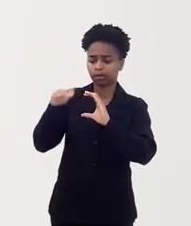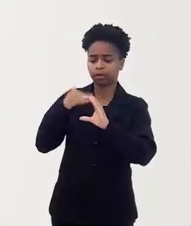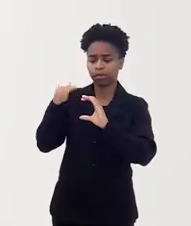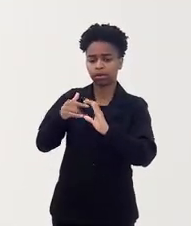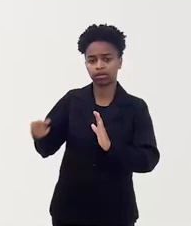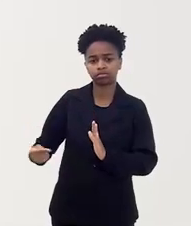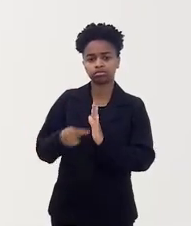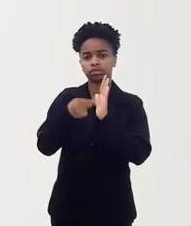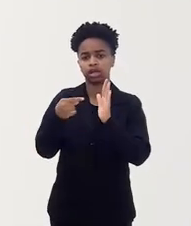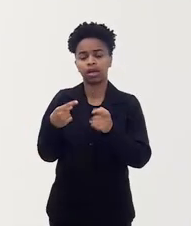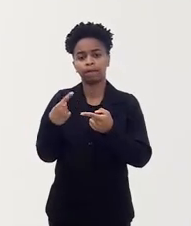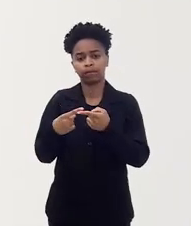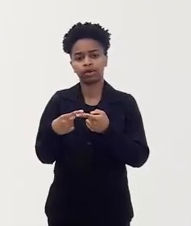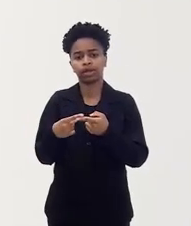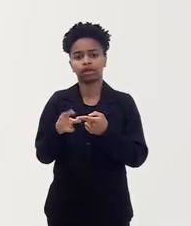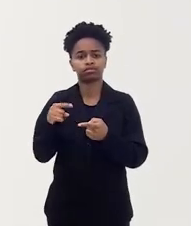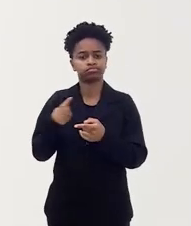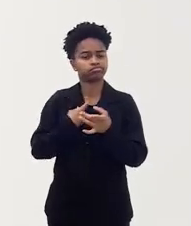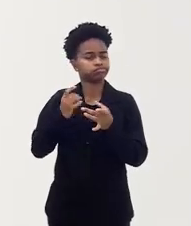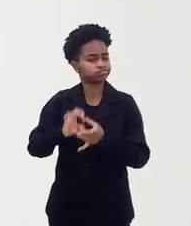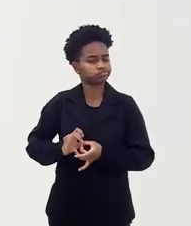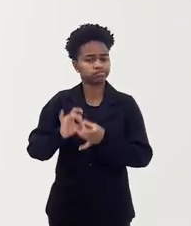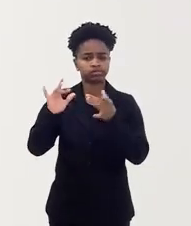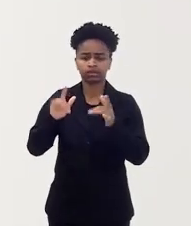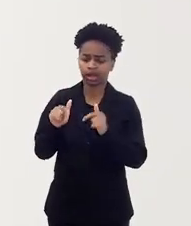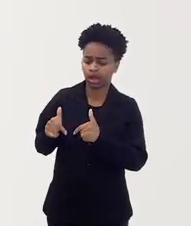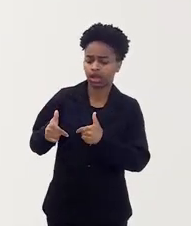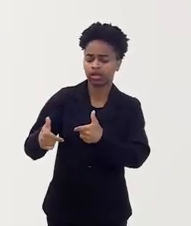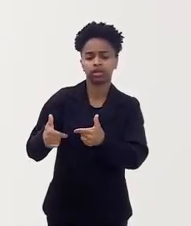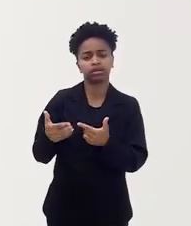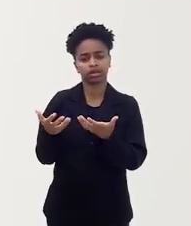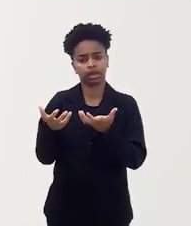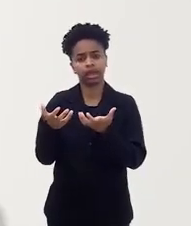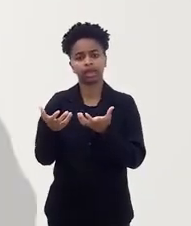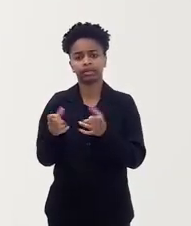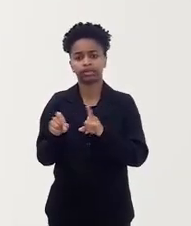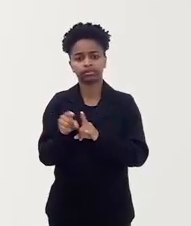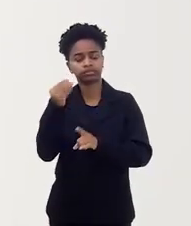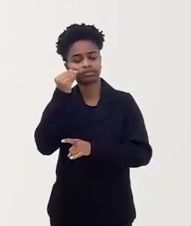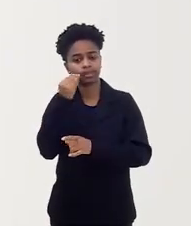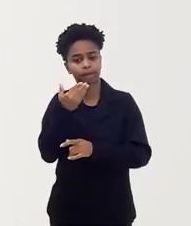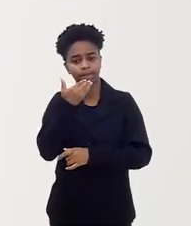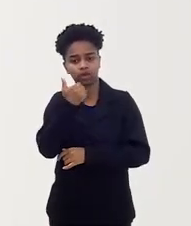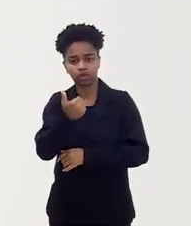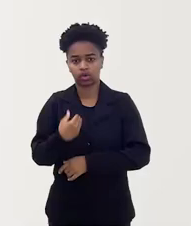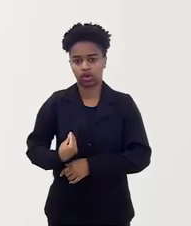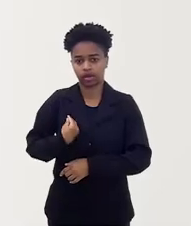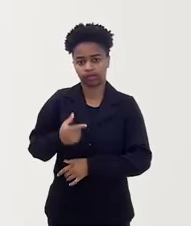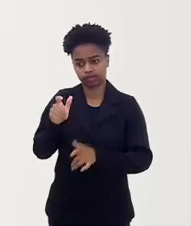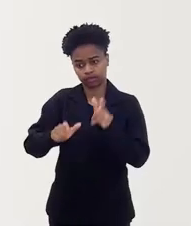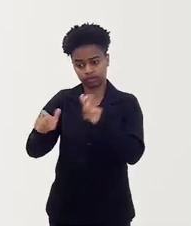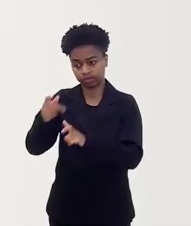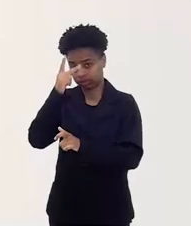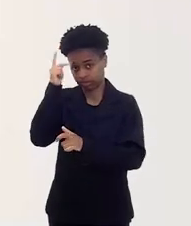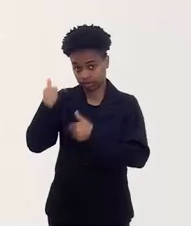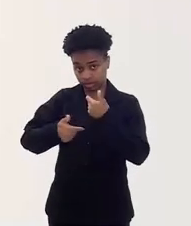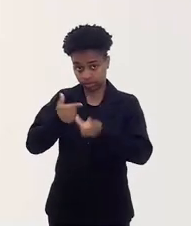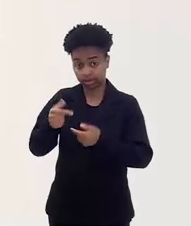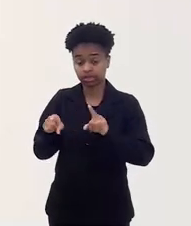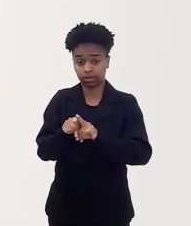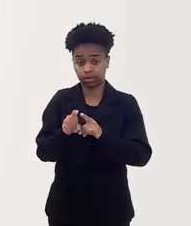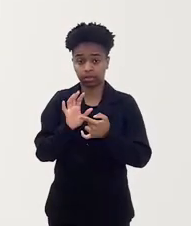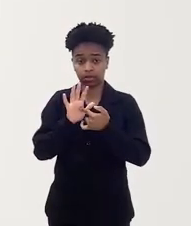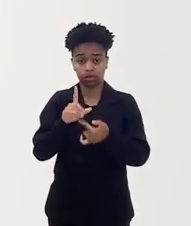denúncias e que a gente tem, enfim, toda disposição em atuar para que a gente possa melhorar a situação das trabalhadoras e trabalhadores e deixar,